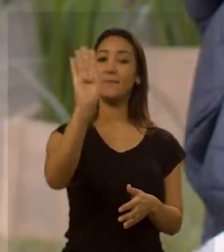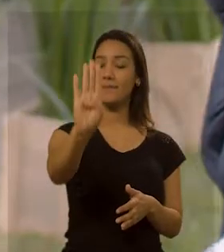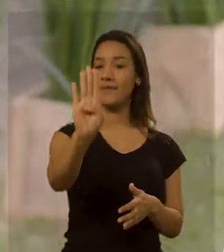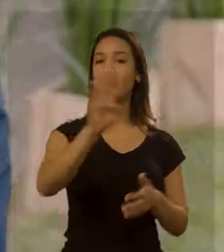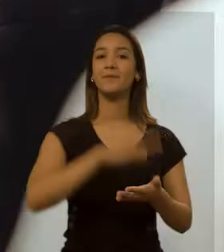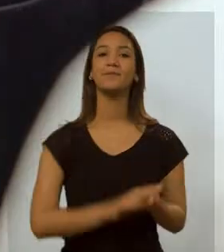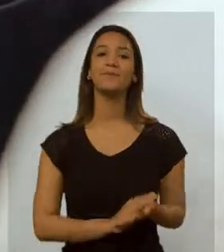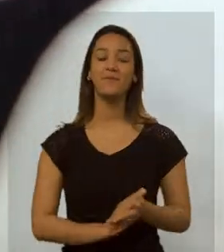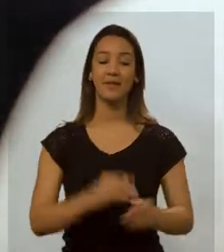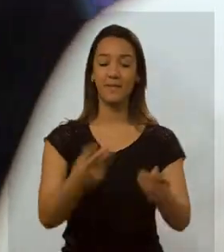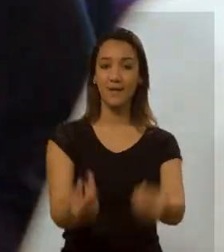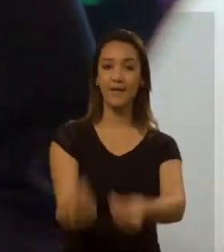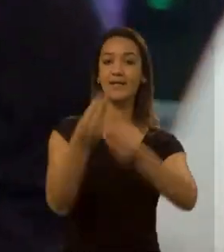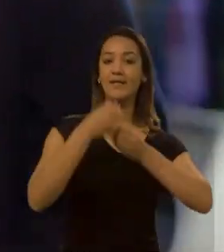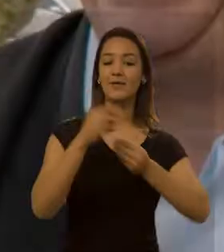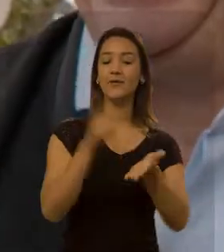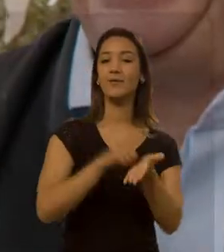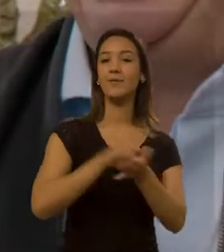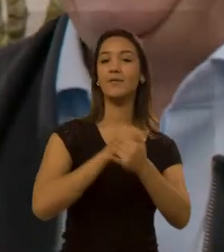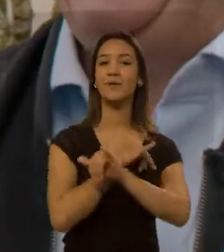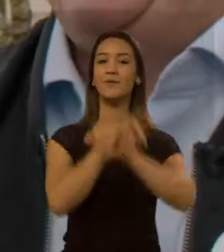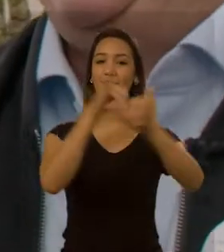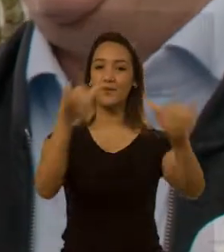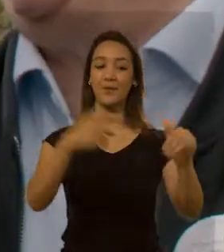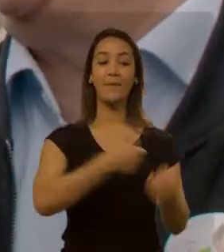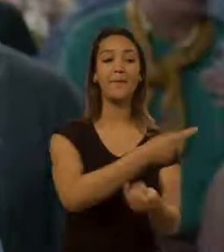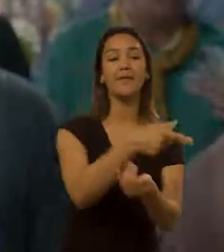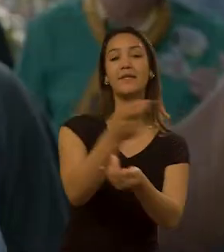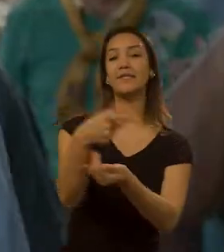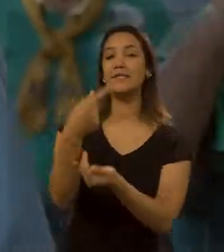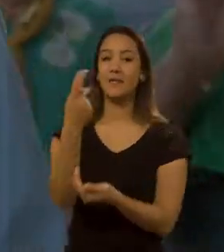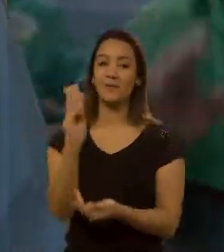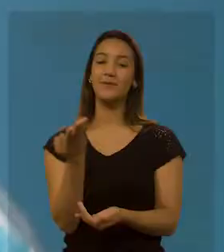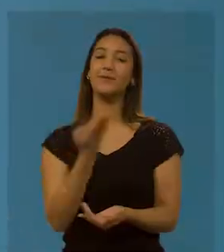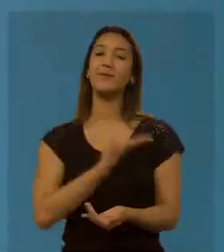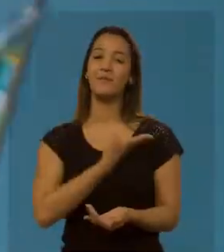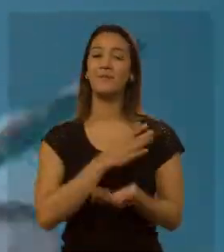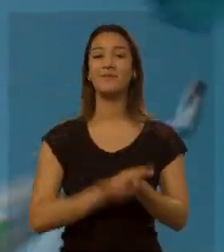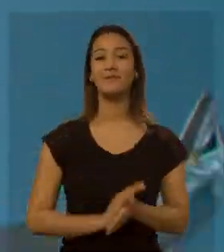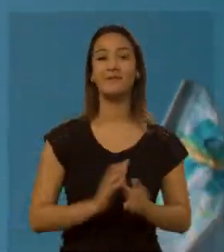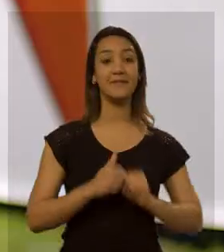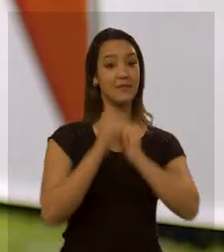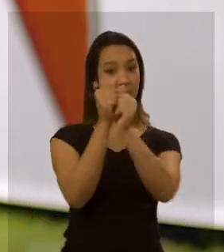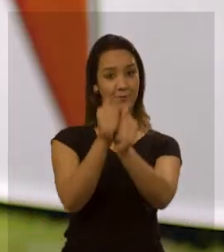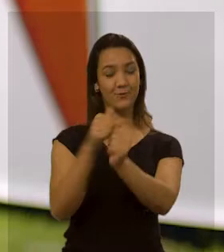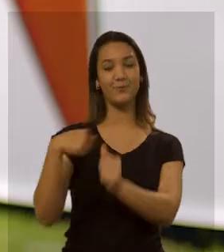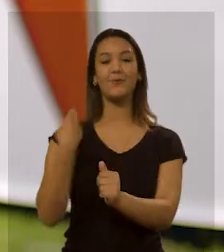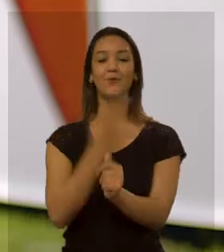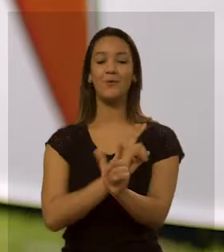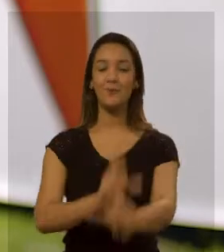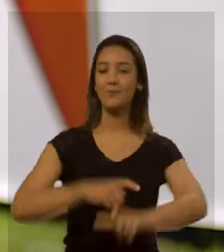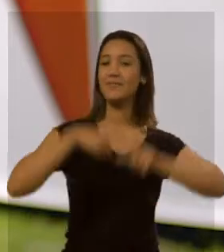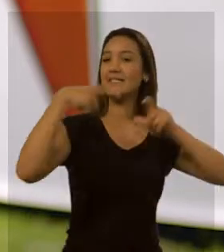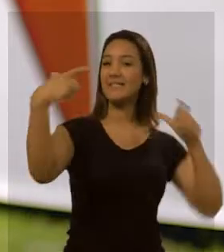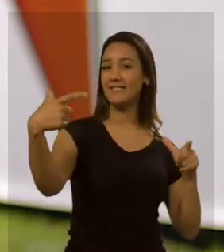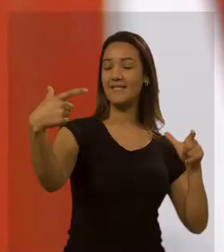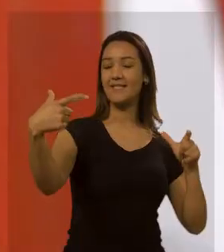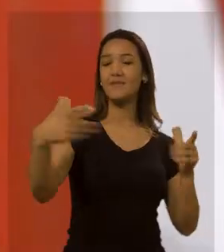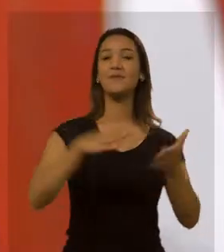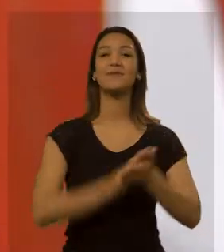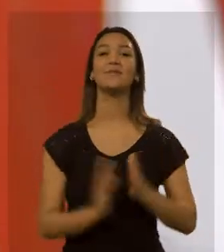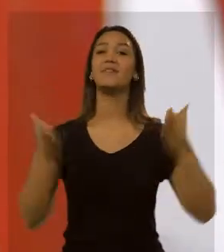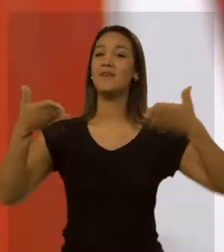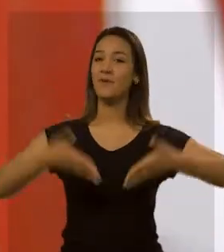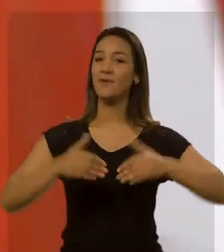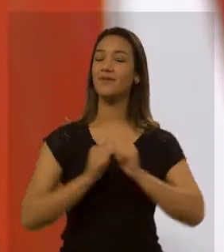ou do PRTB para retirar material de campanha e entregar para seus amigos. Juntos, gigantes.